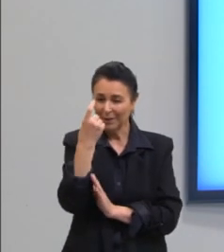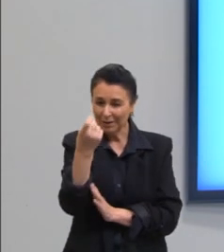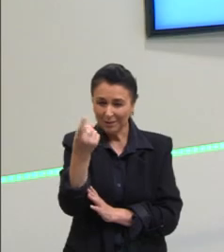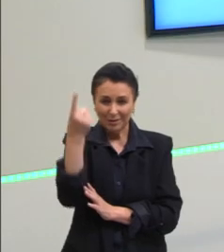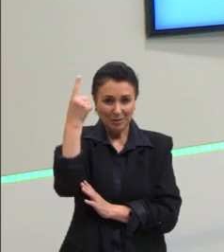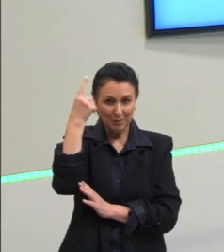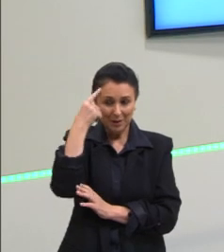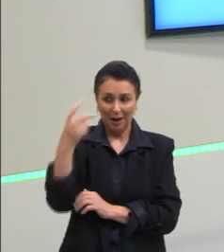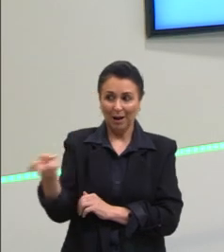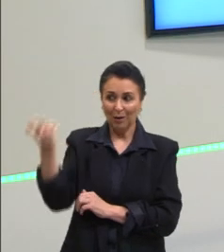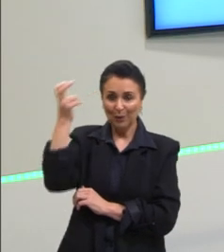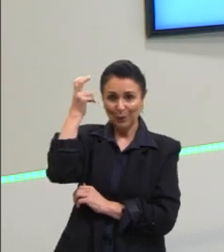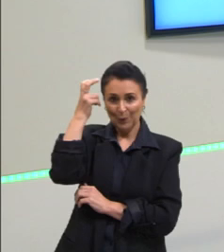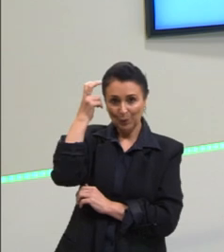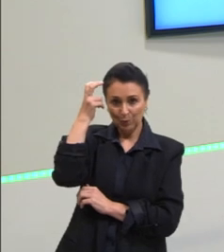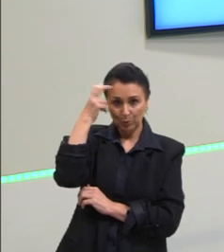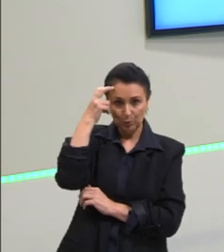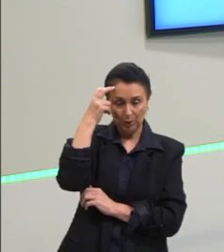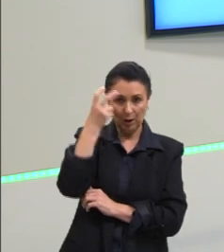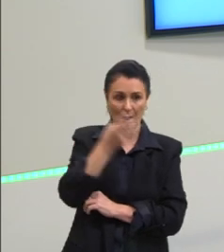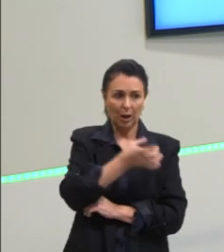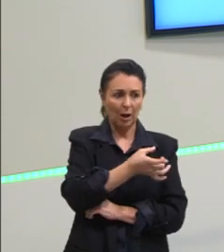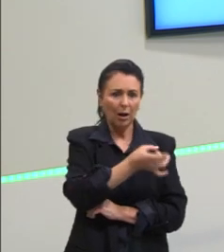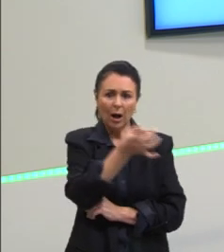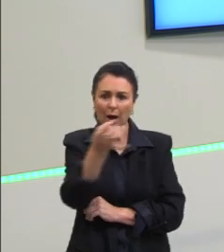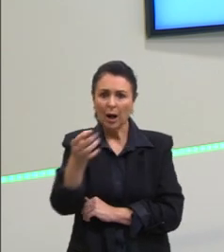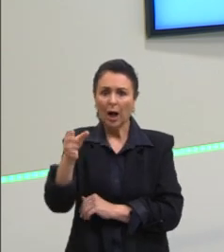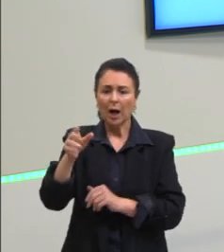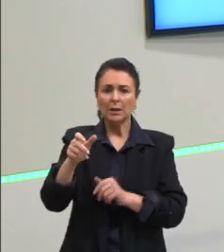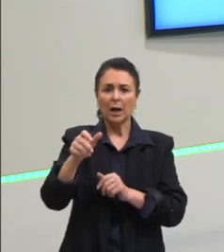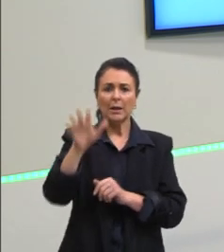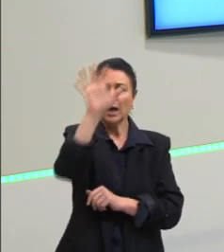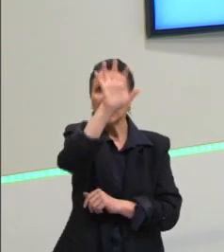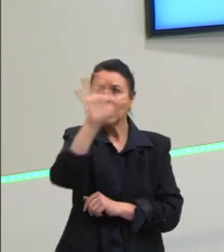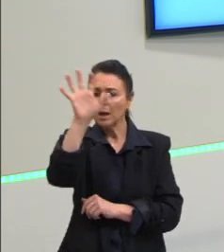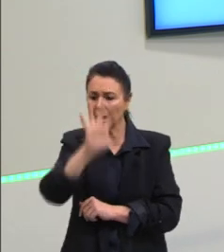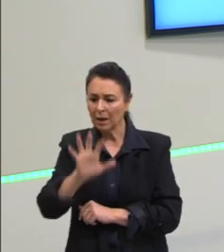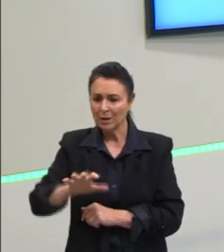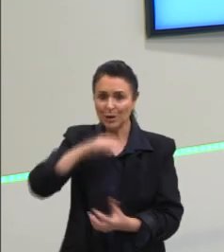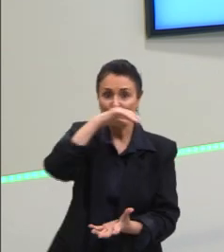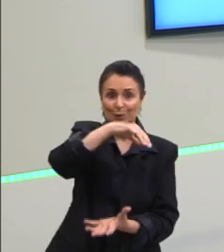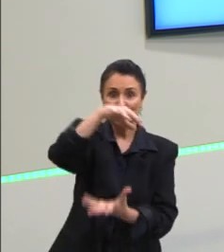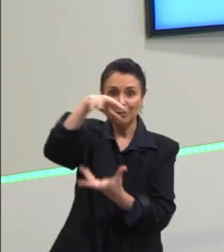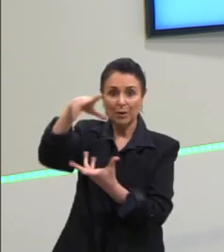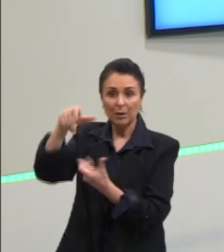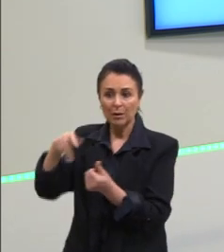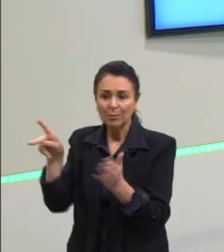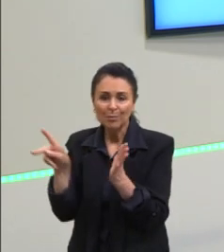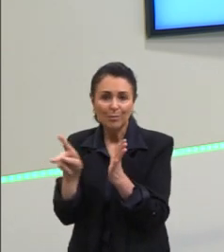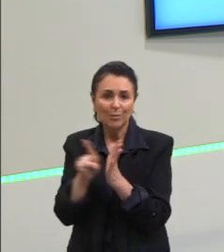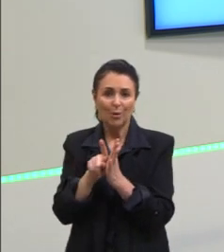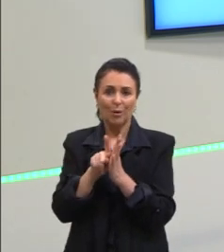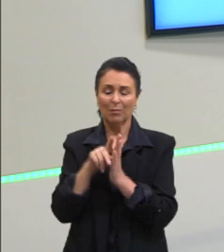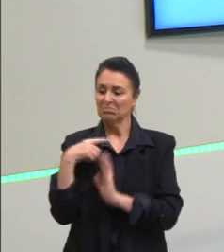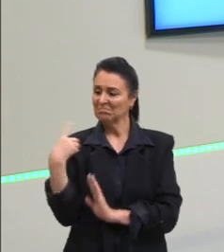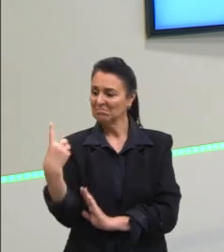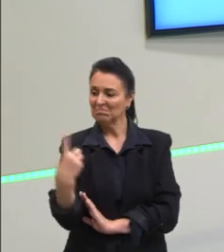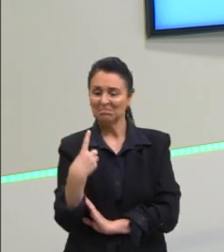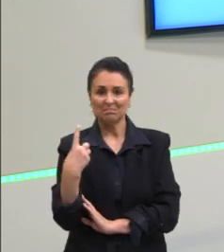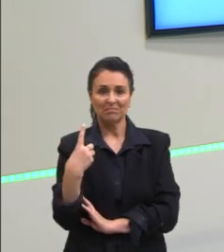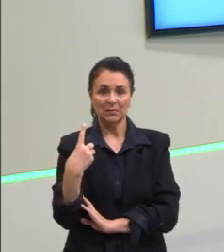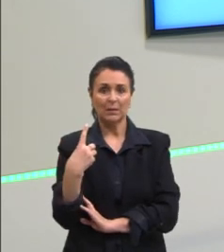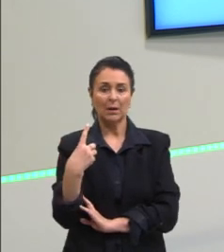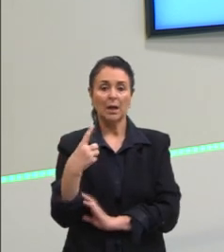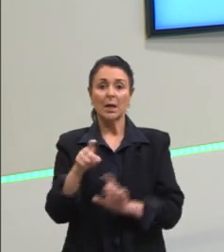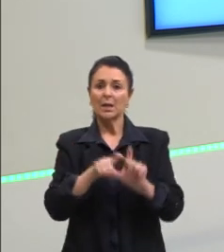definida a cada região do planeta, a cultura é própria, ela é sua, ela é singular, mesmo assim,